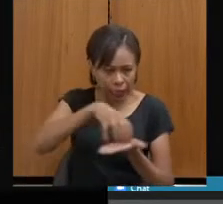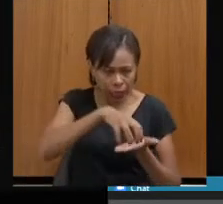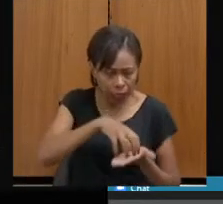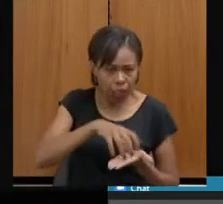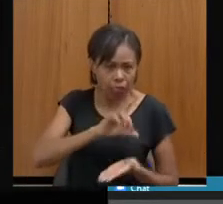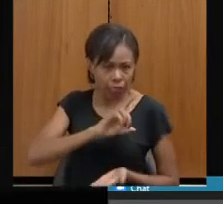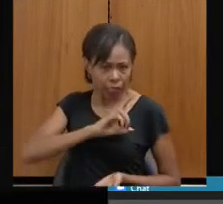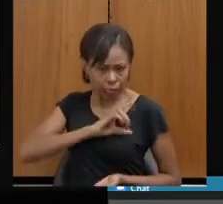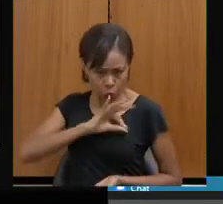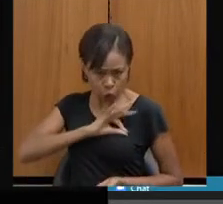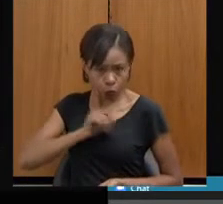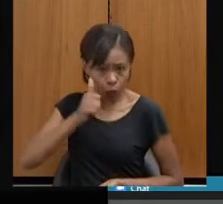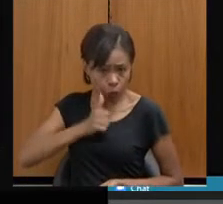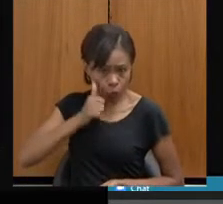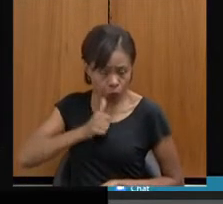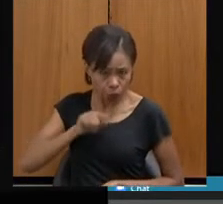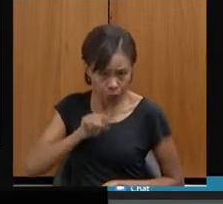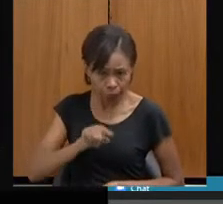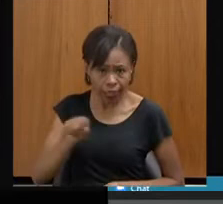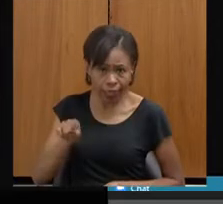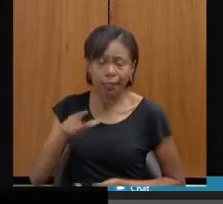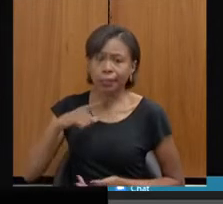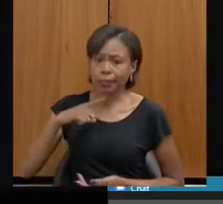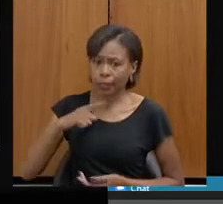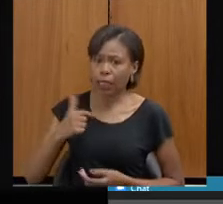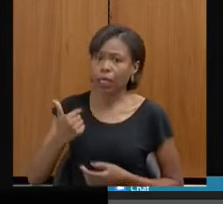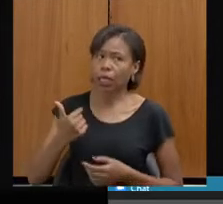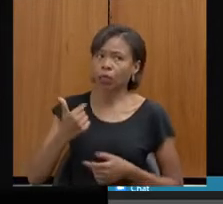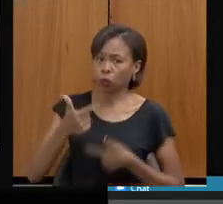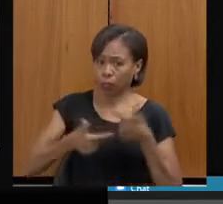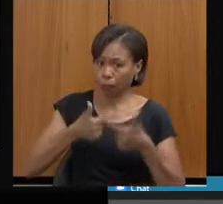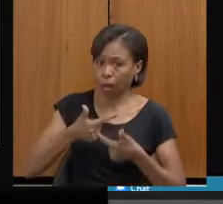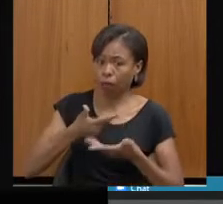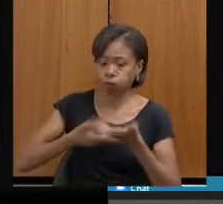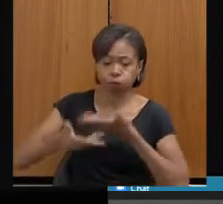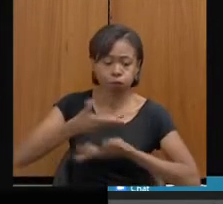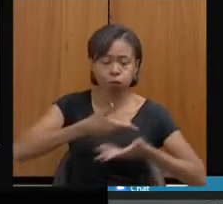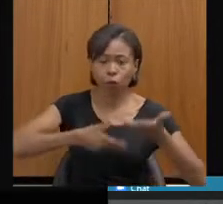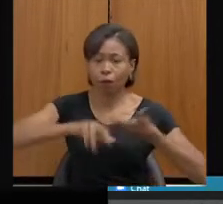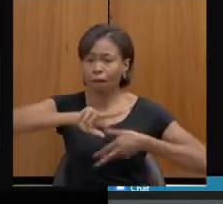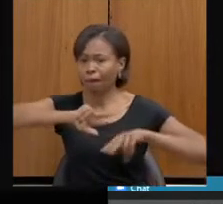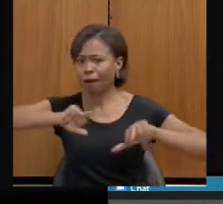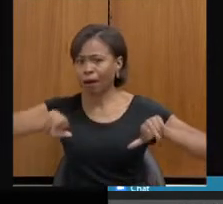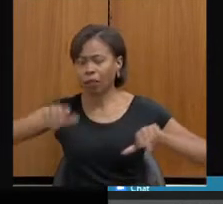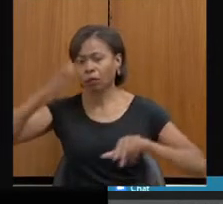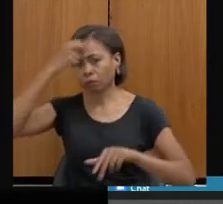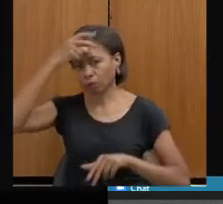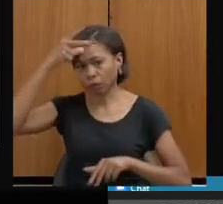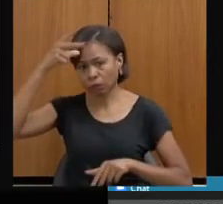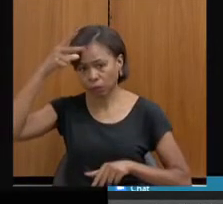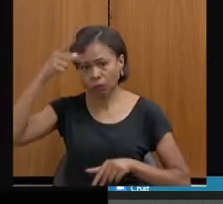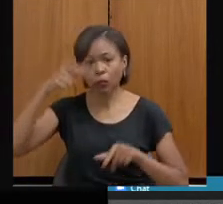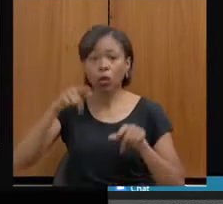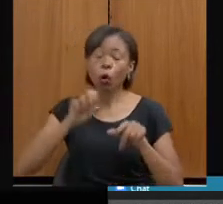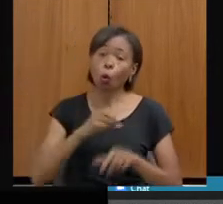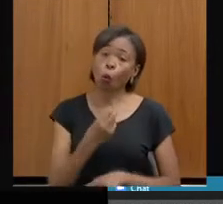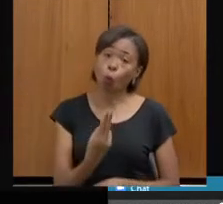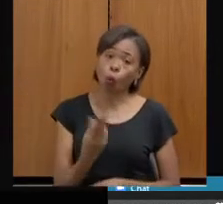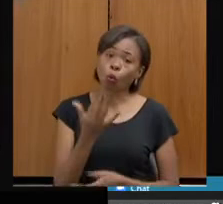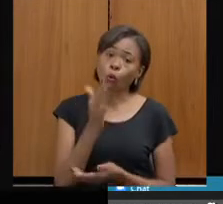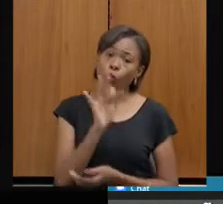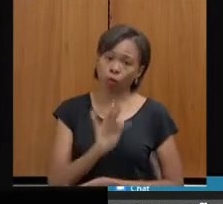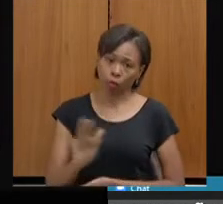o trabalho multidisciplinar geralmente engajado ali ou com prefeituras ou com faculdades,